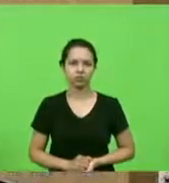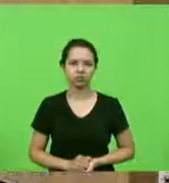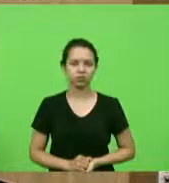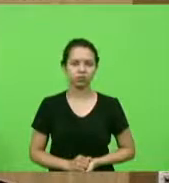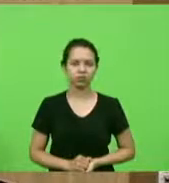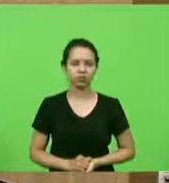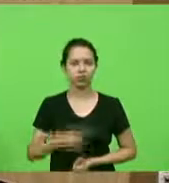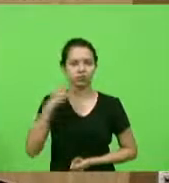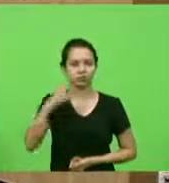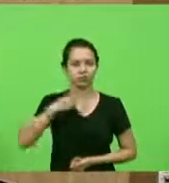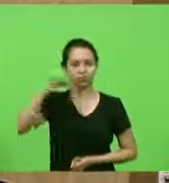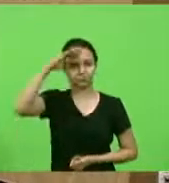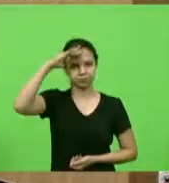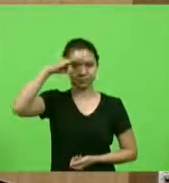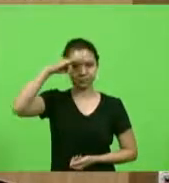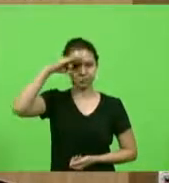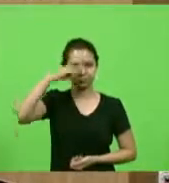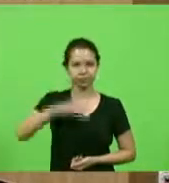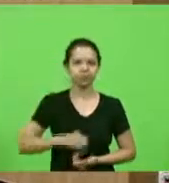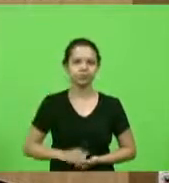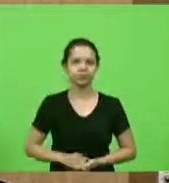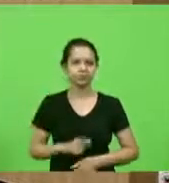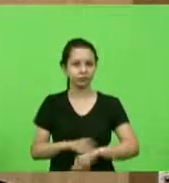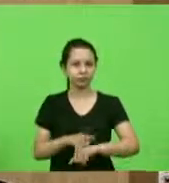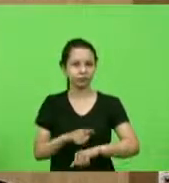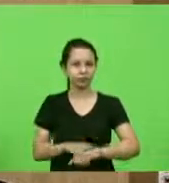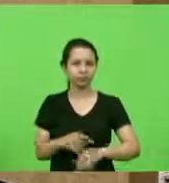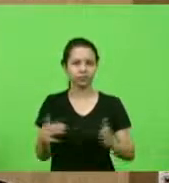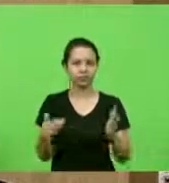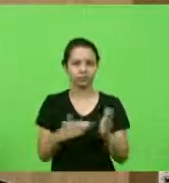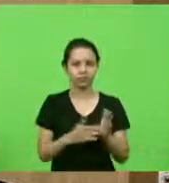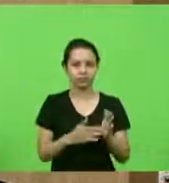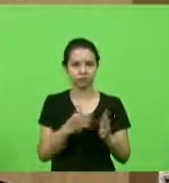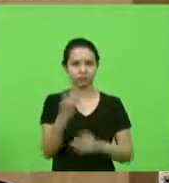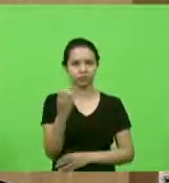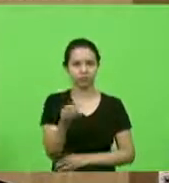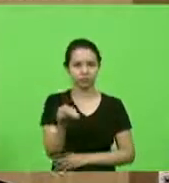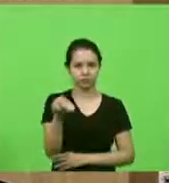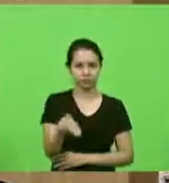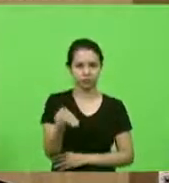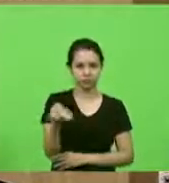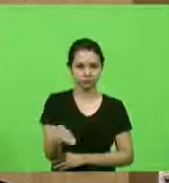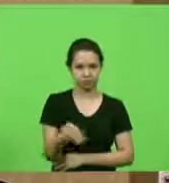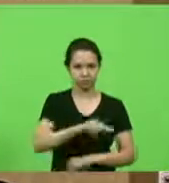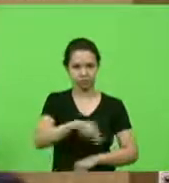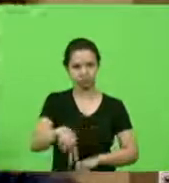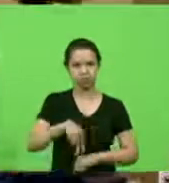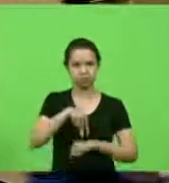Deputado Jean Kuhlmann, a Exª tem o tempo de até 10 minutos para uso da tribuna. Obrigado.